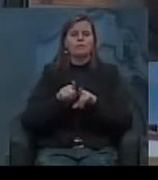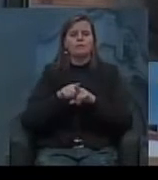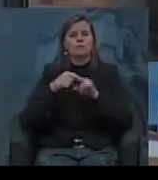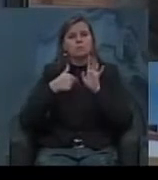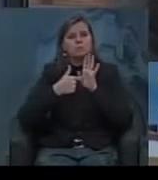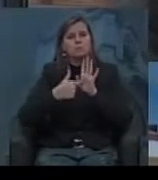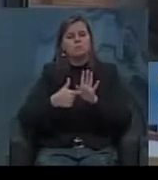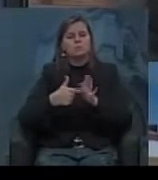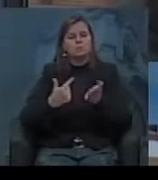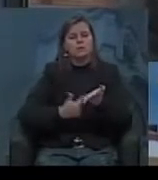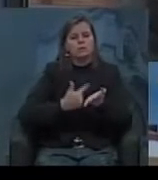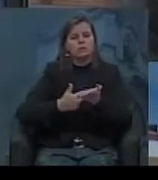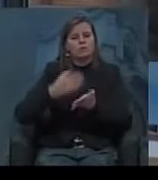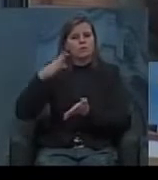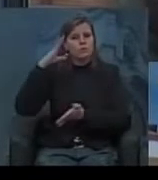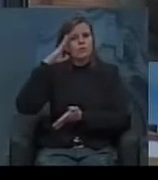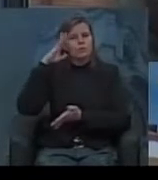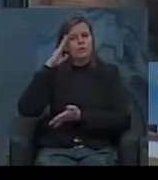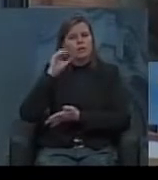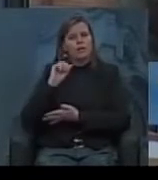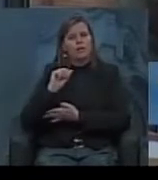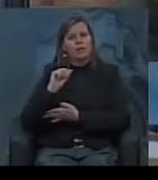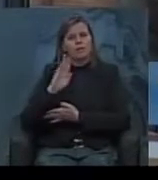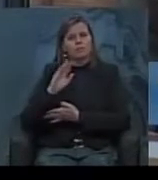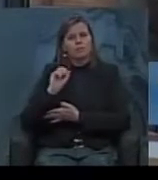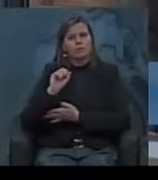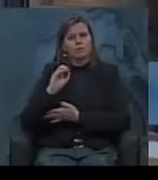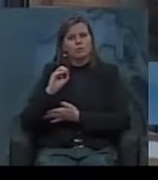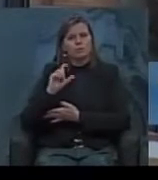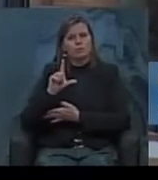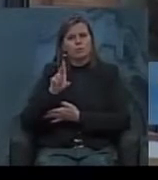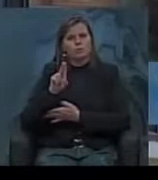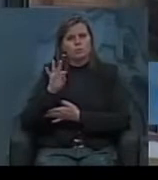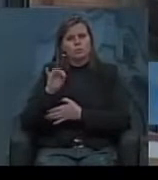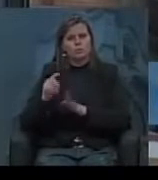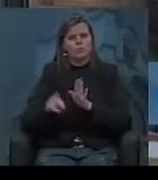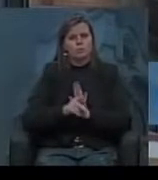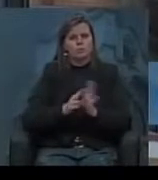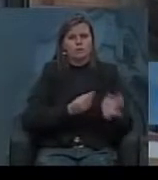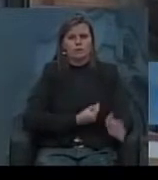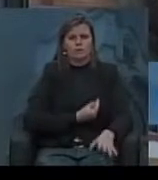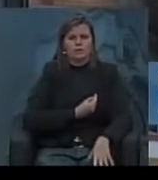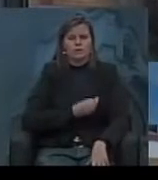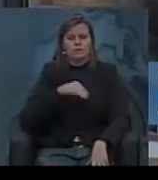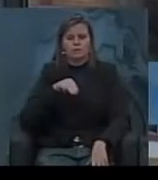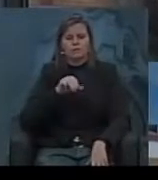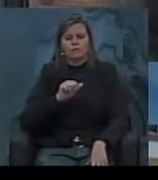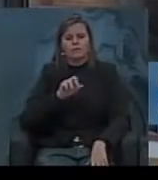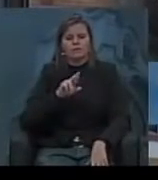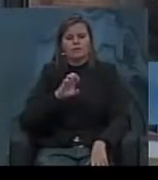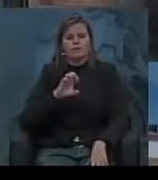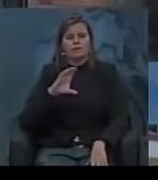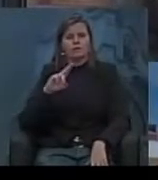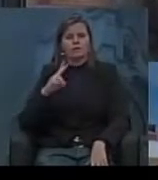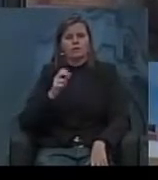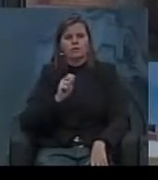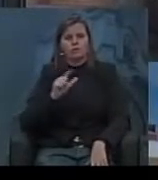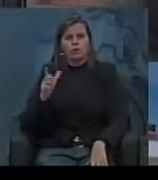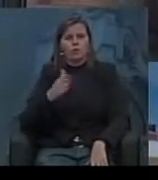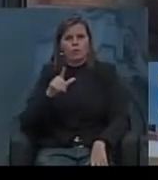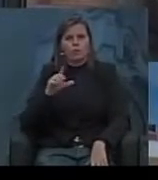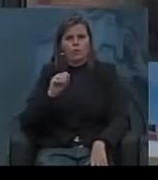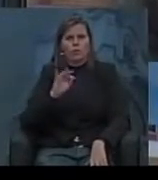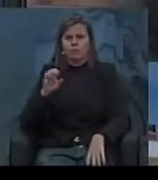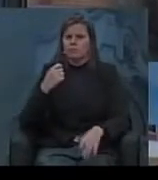um livro, Soldado Absoluto, que é uma biografia do Marechal Lott, que eu acho que é um personagem da nossa história muito pouco estudado, e que